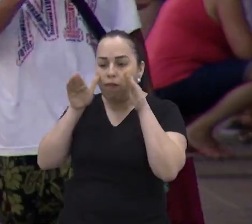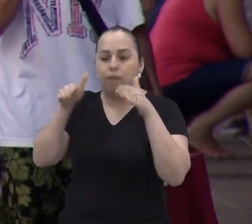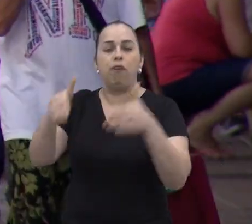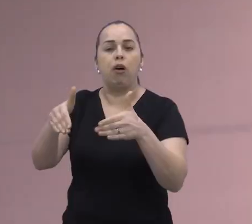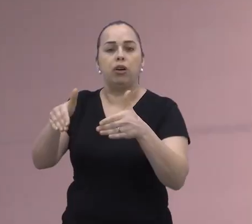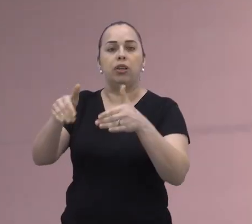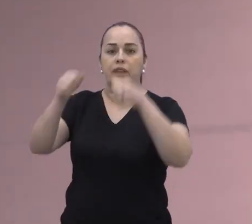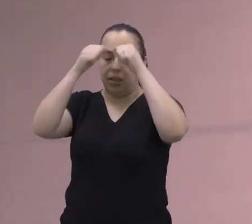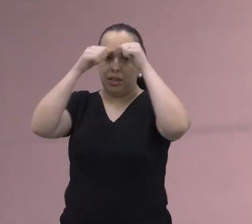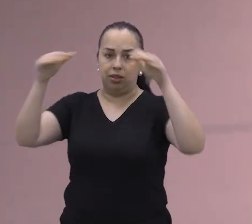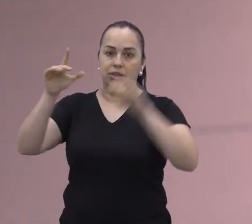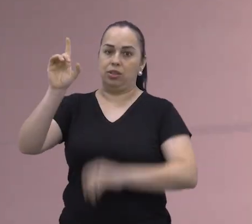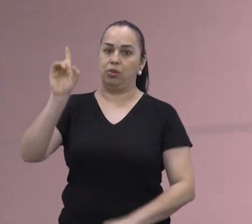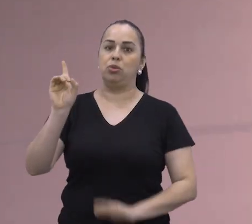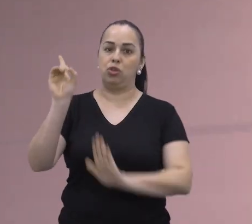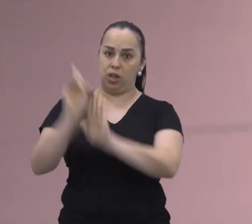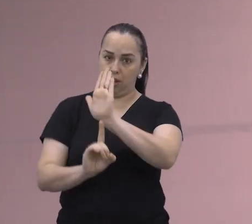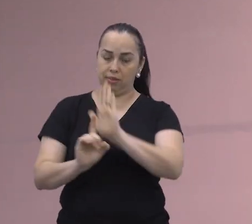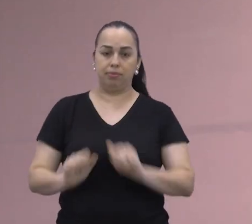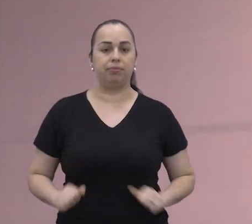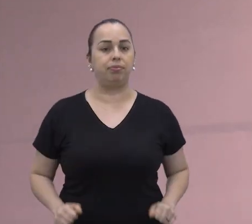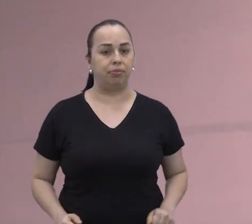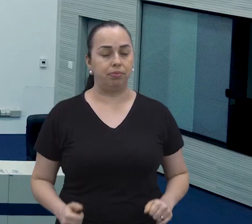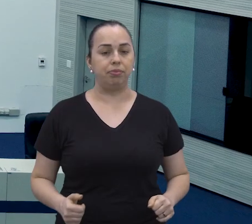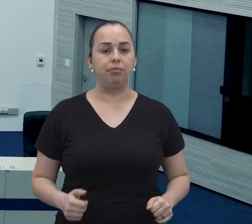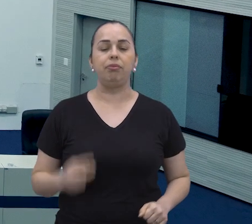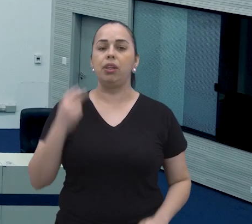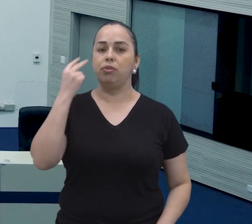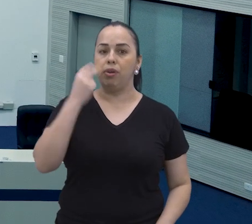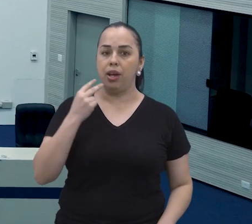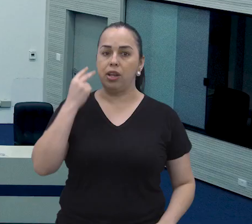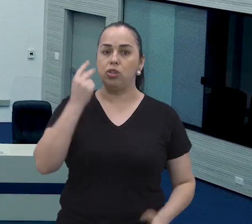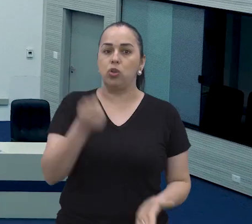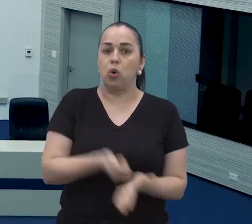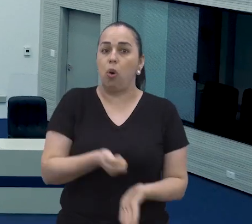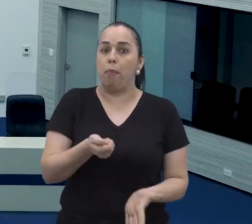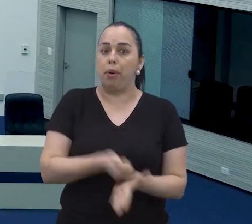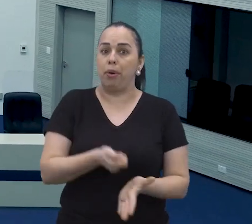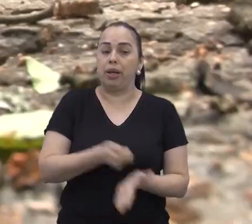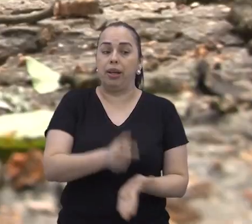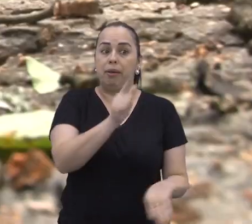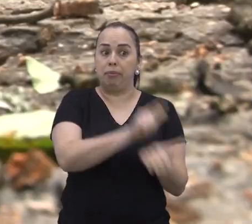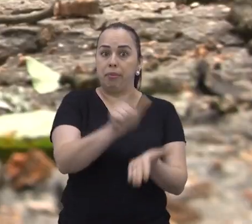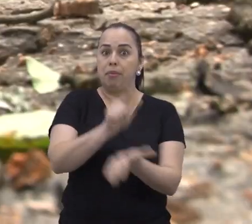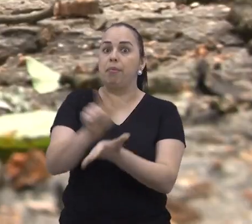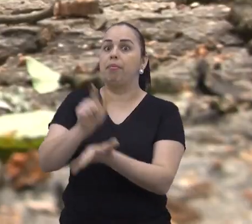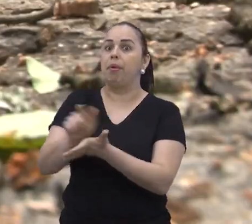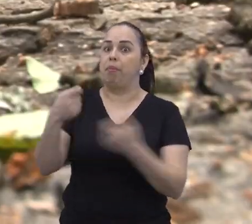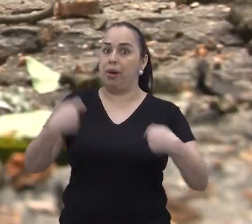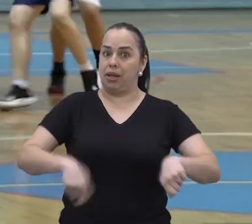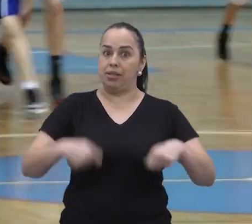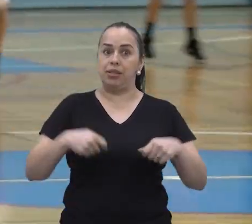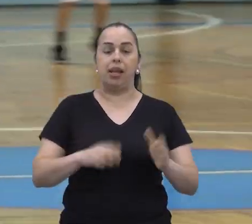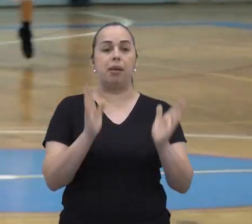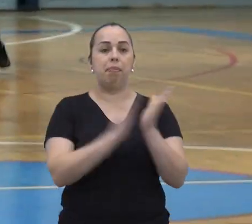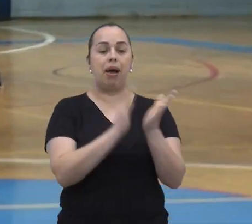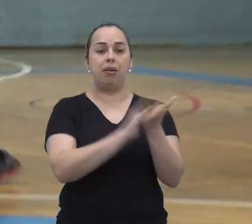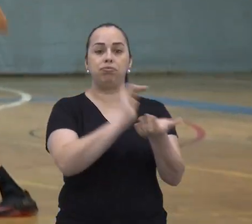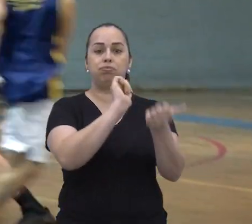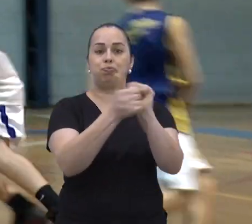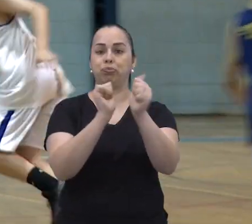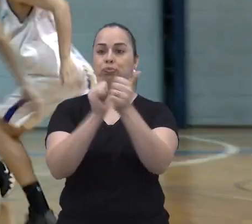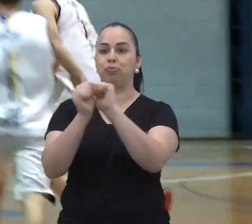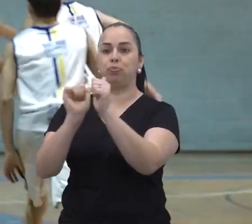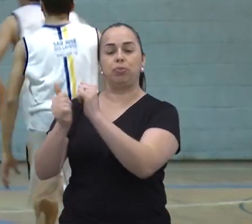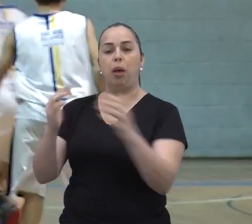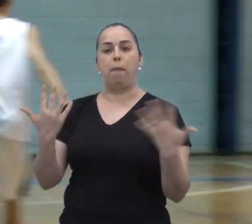a inclusão e garantia dos direitos dos autistas. Os vereadores também cobraram ações de limpeza urbana e parabenizaram